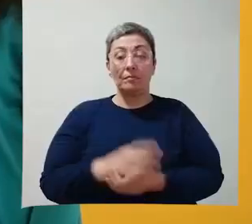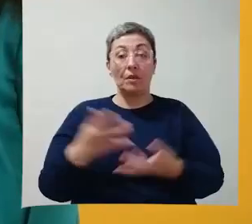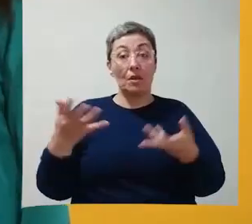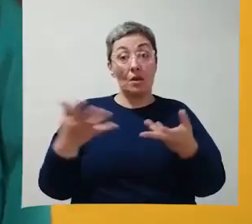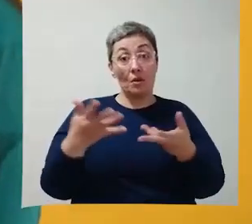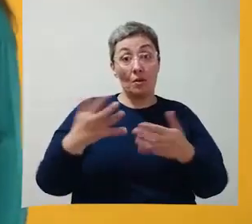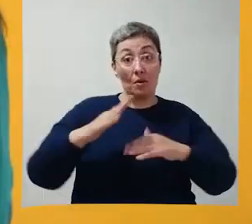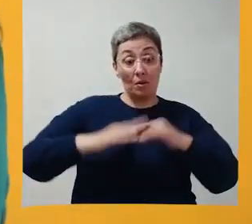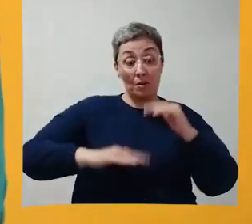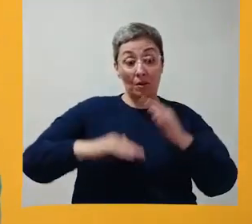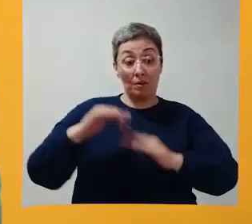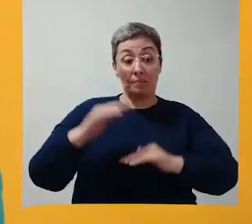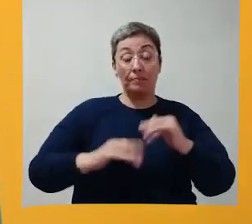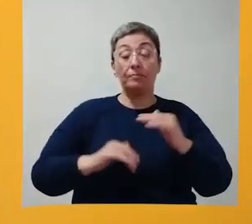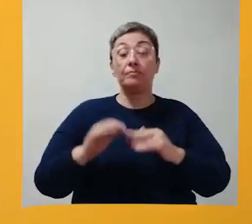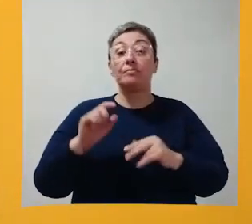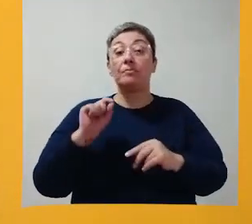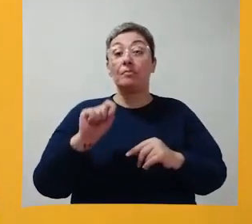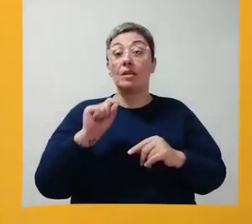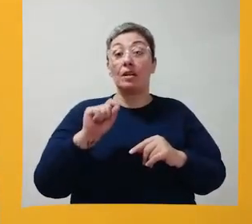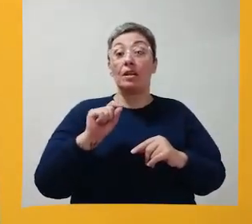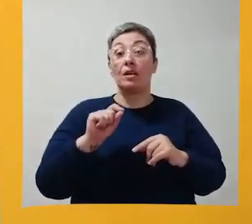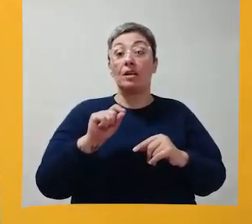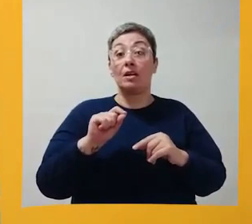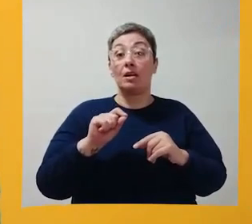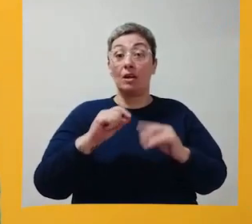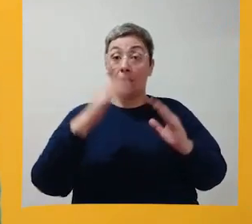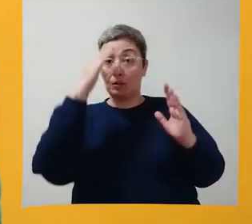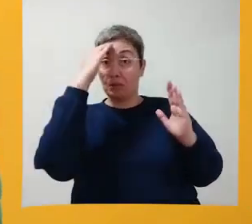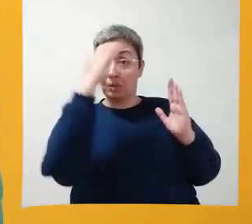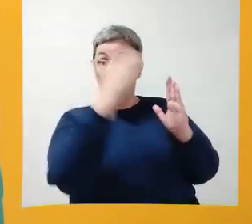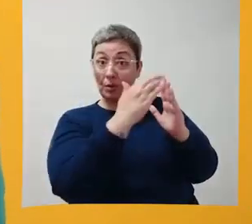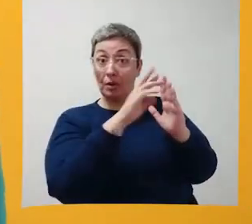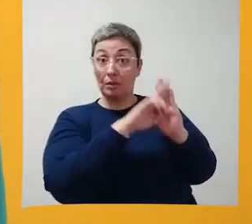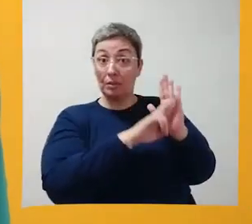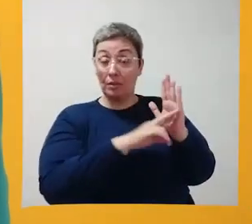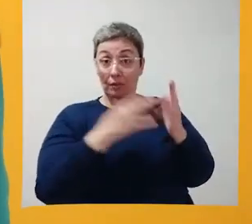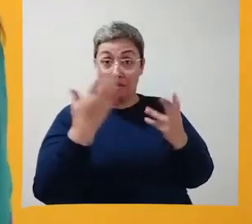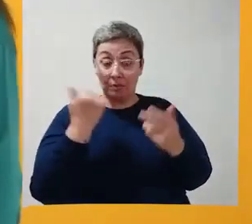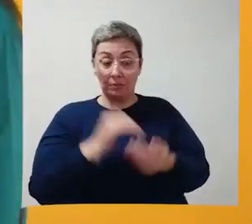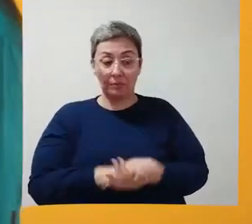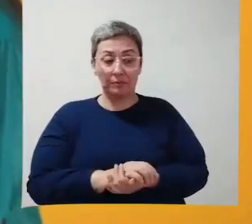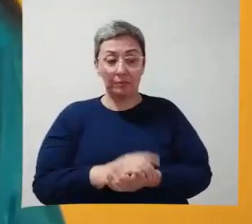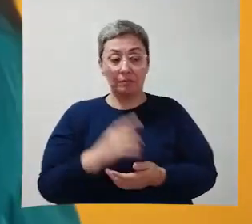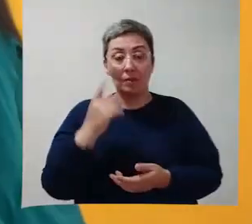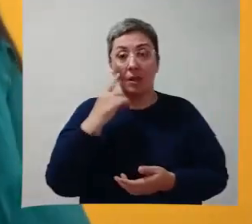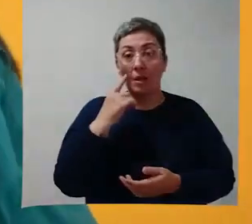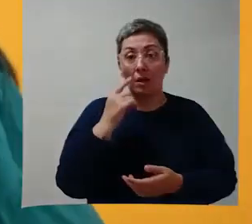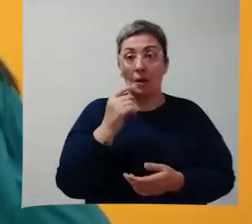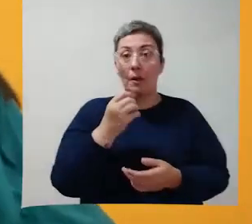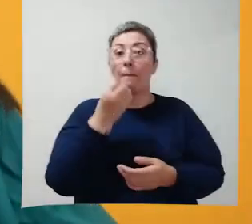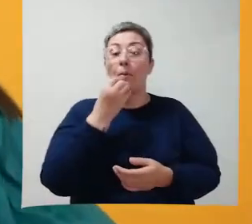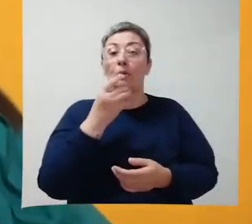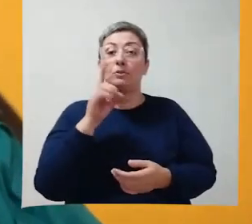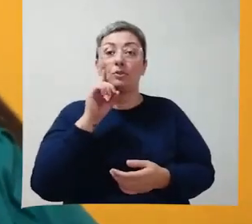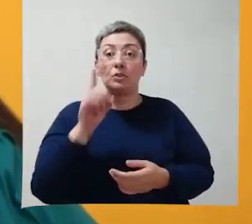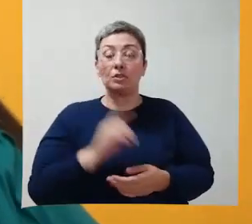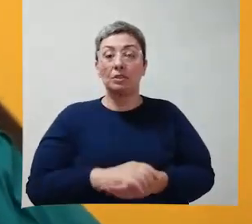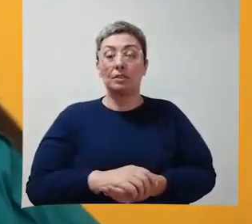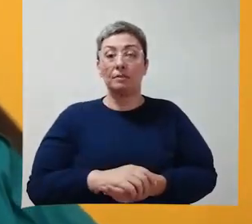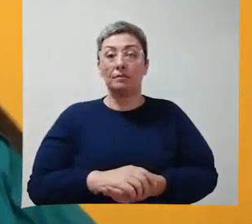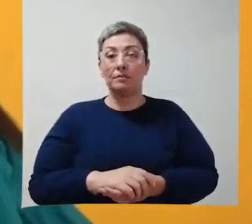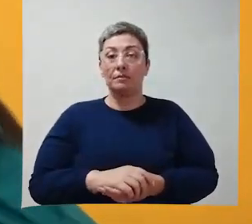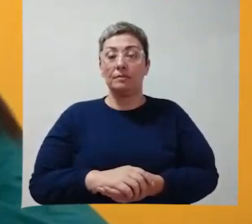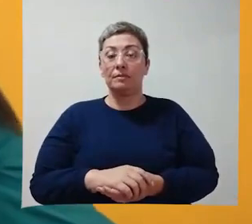Hoje nós realizaremos uma atividade de seguimento de instrução. Vamos lá? Augusto, fala bom dia!